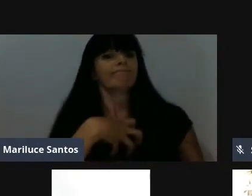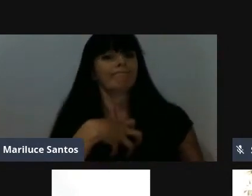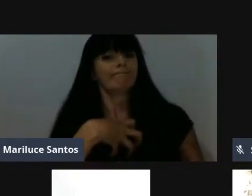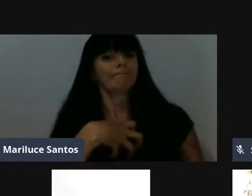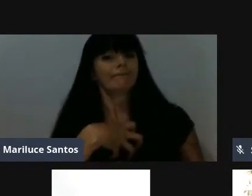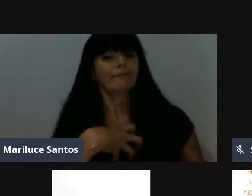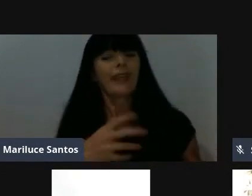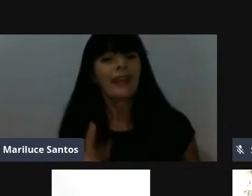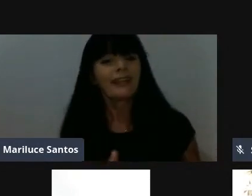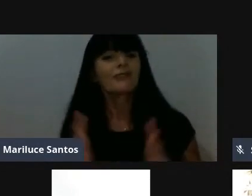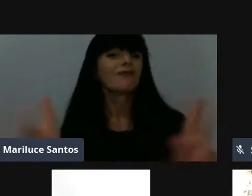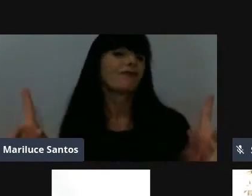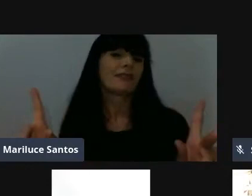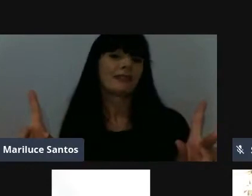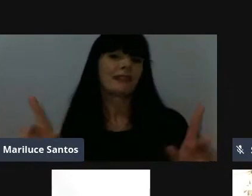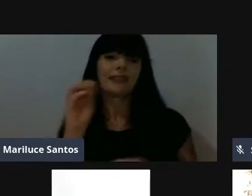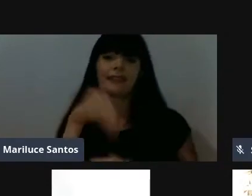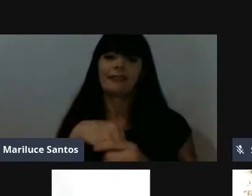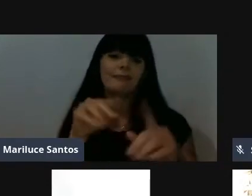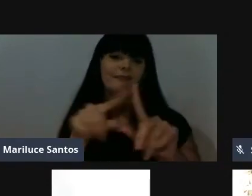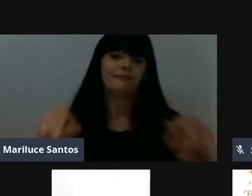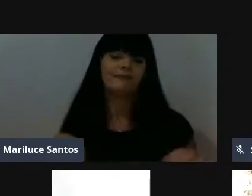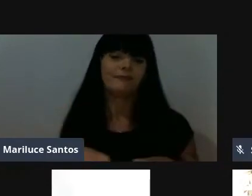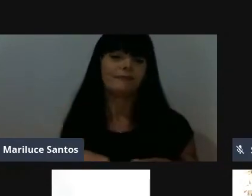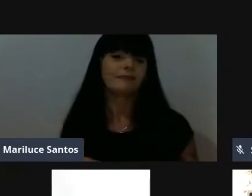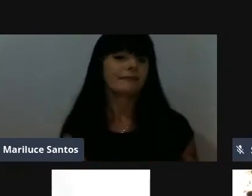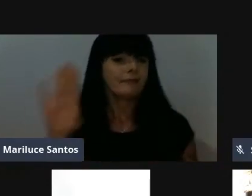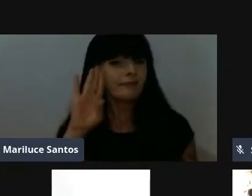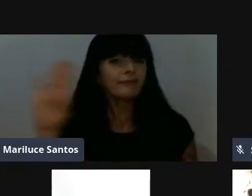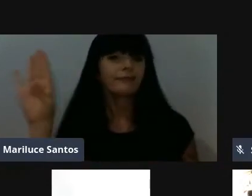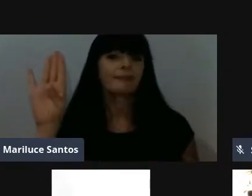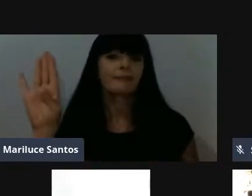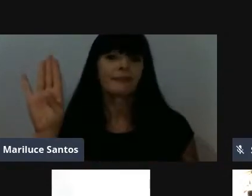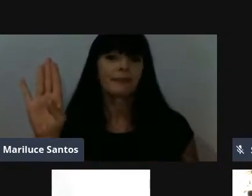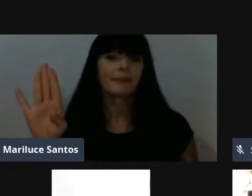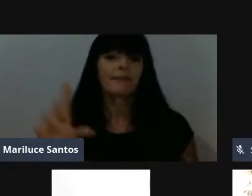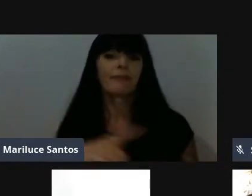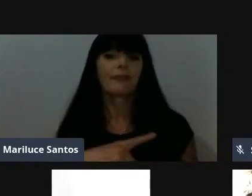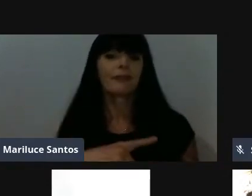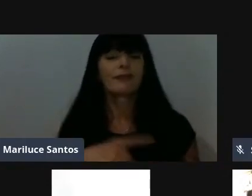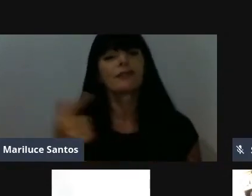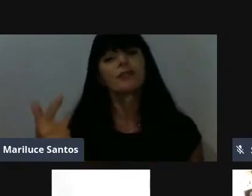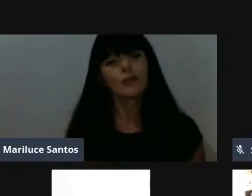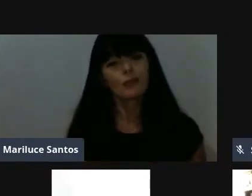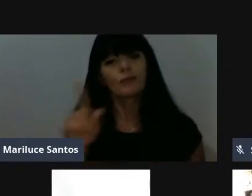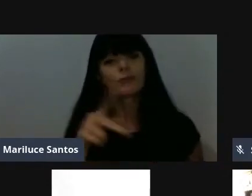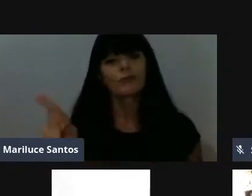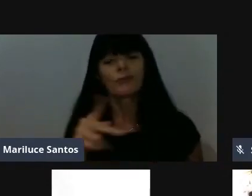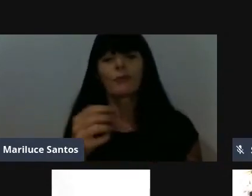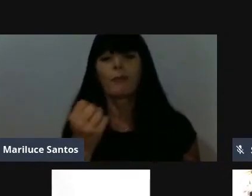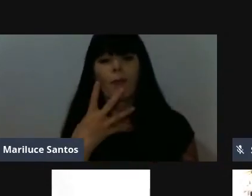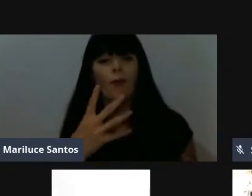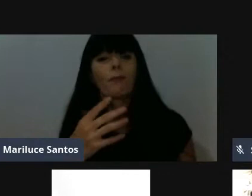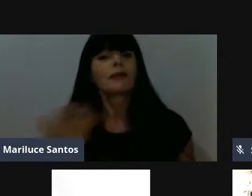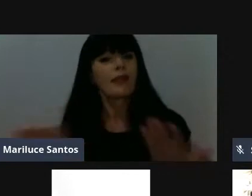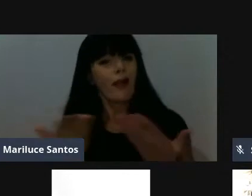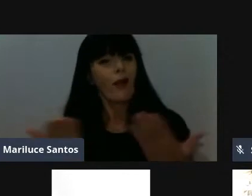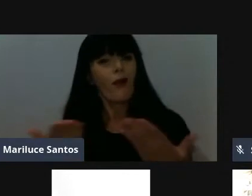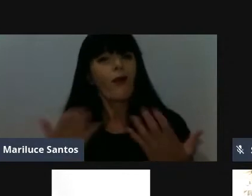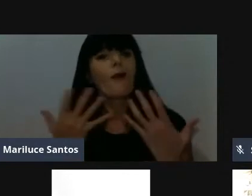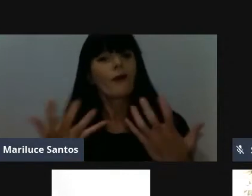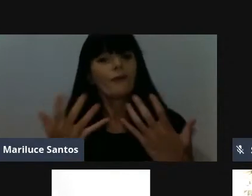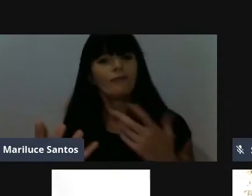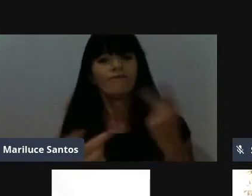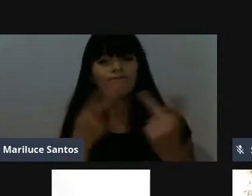ela era diferenciada realmente na sala de aula, ela destacava, eu tinha muitos outros professores muito boos, mas eu quero falar aqui agora especificamente dela, porque